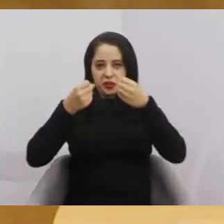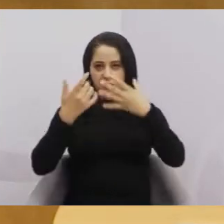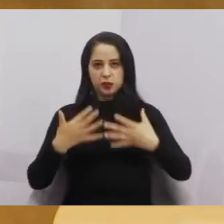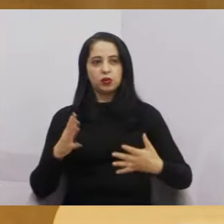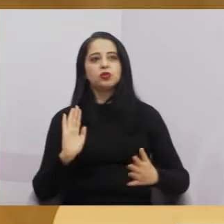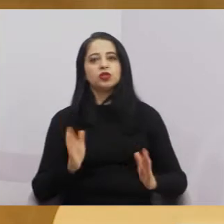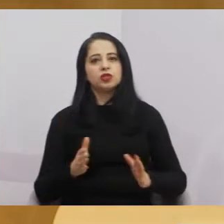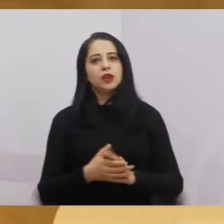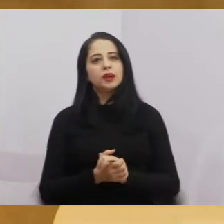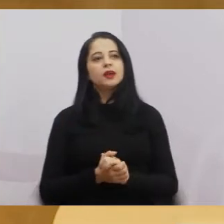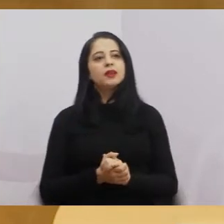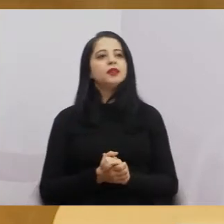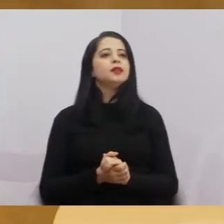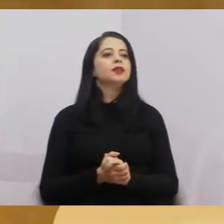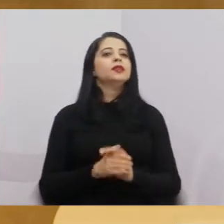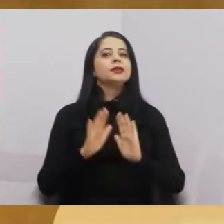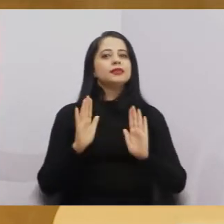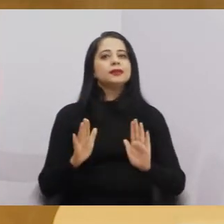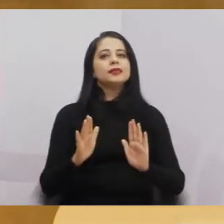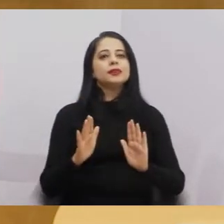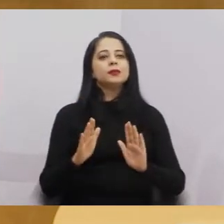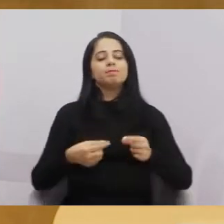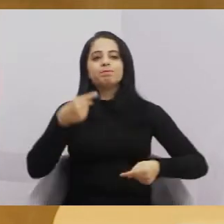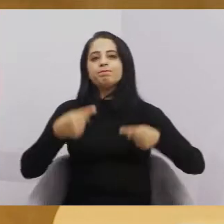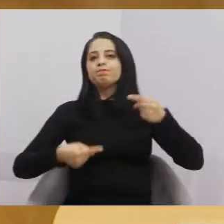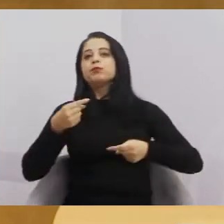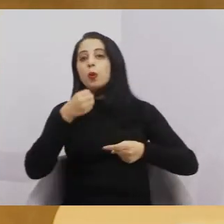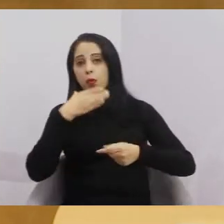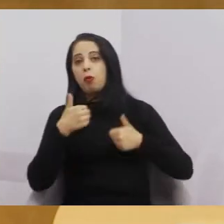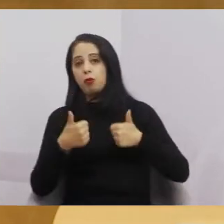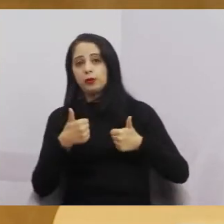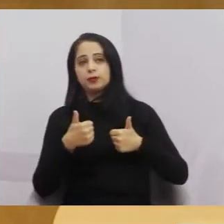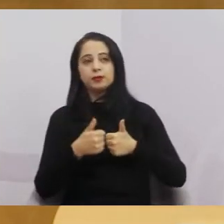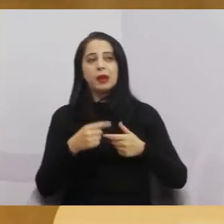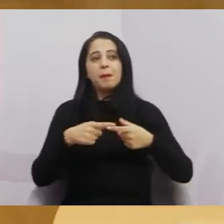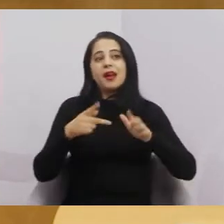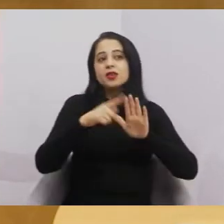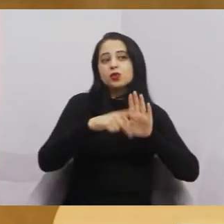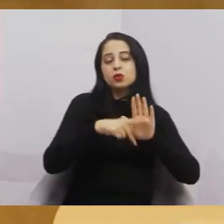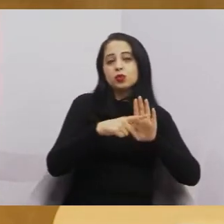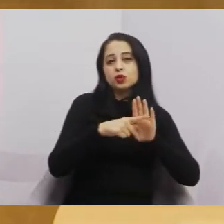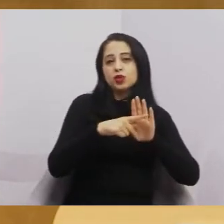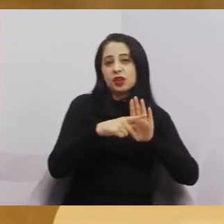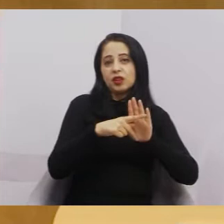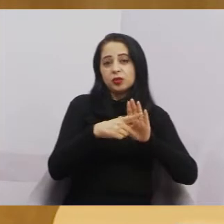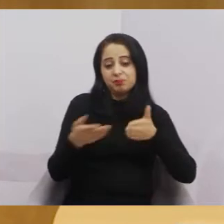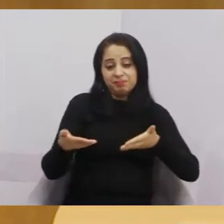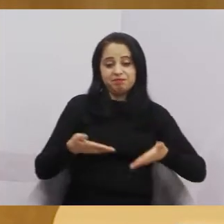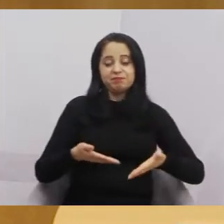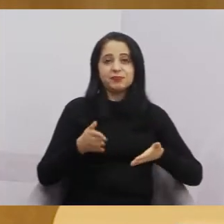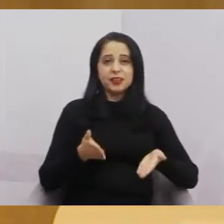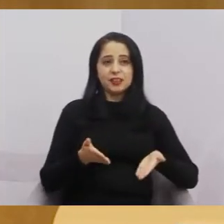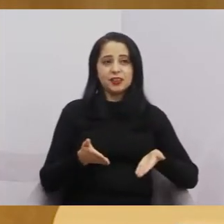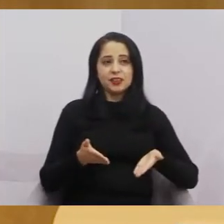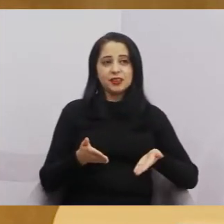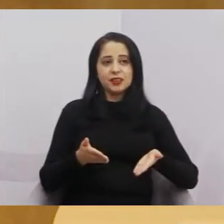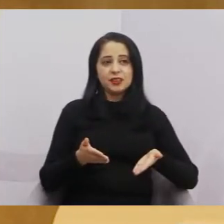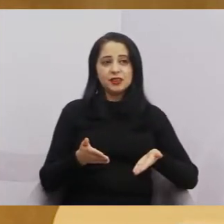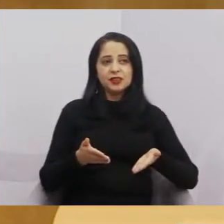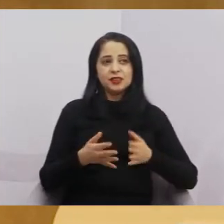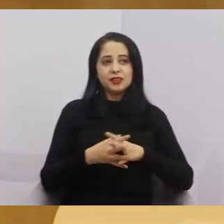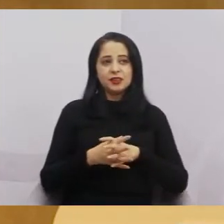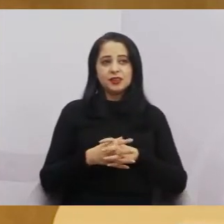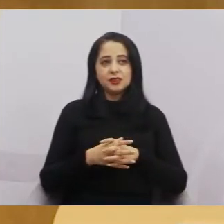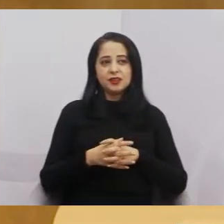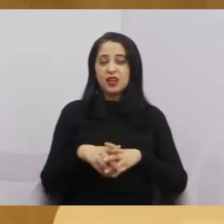discussão muito boa para a casa, mas o projeto veio para a casa sem que